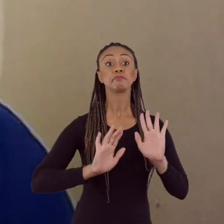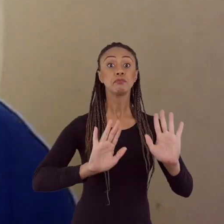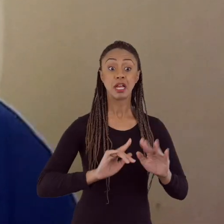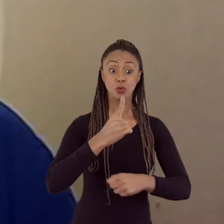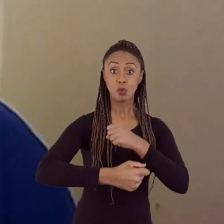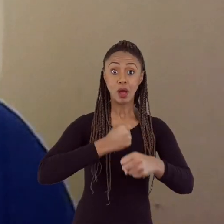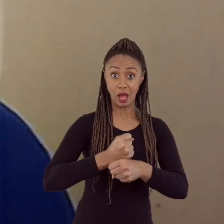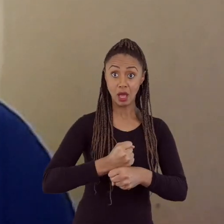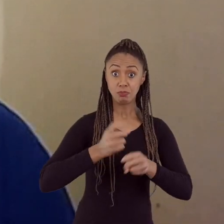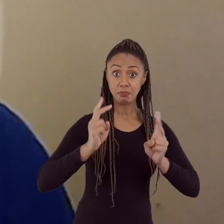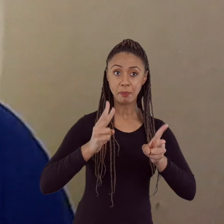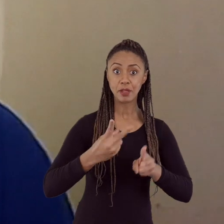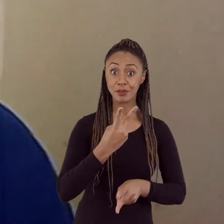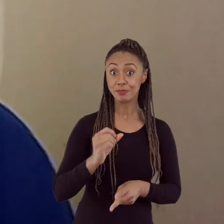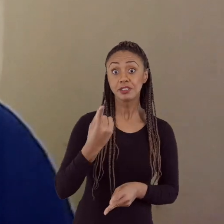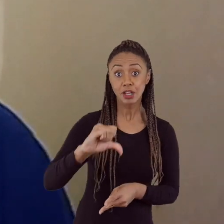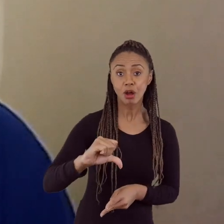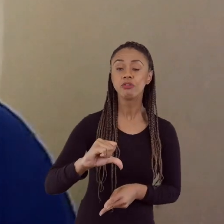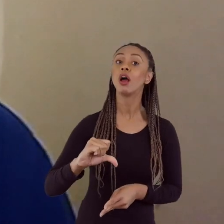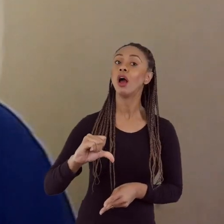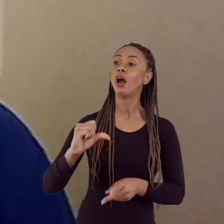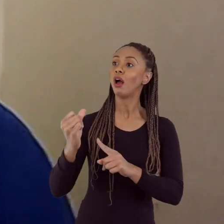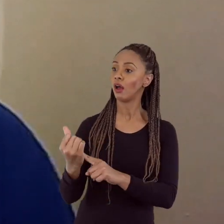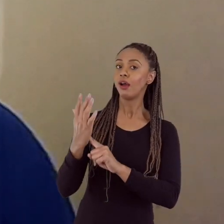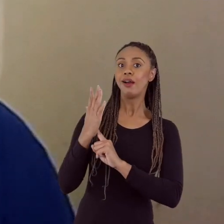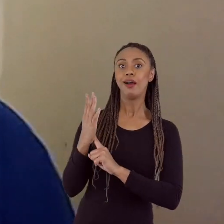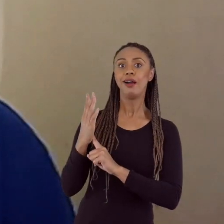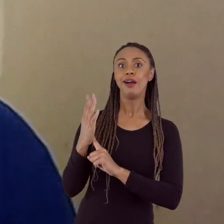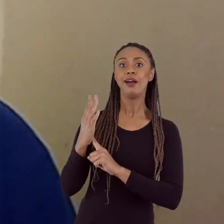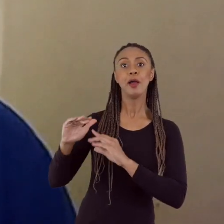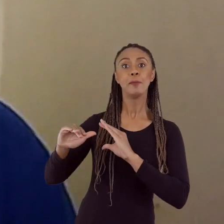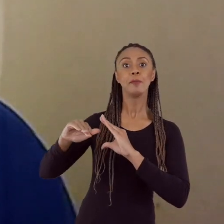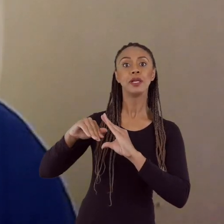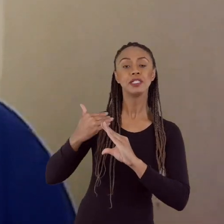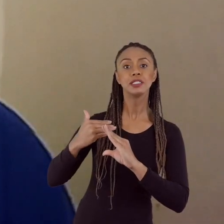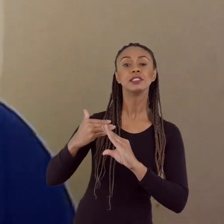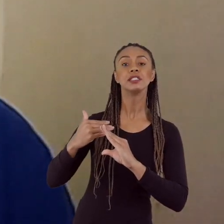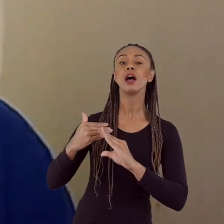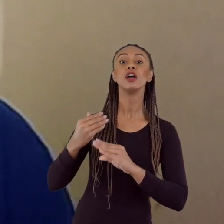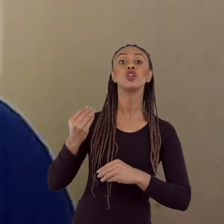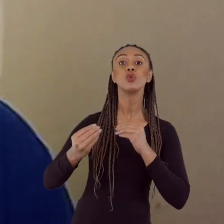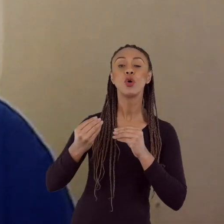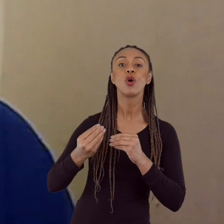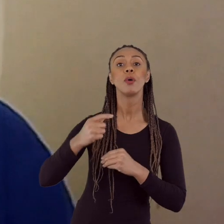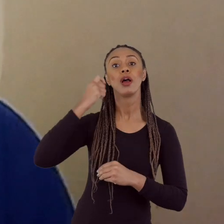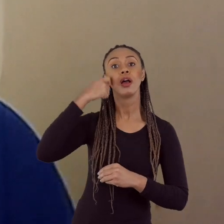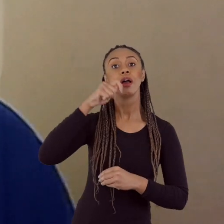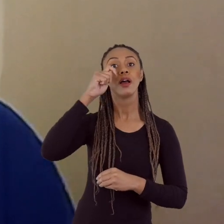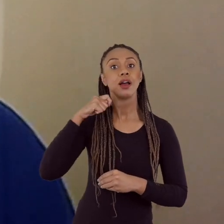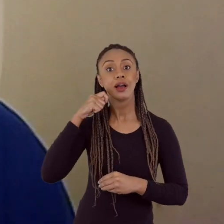E nesse mesmo ano de 2019, apareceu a mensagem com o processo